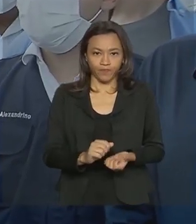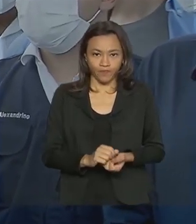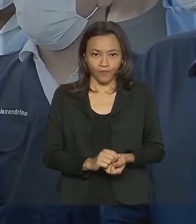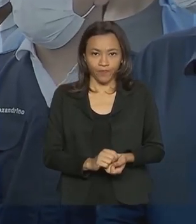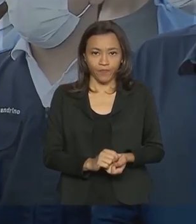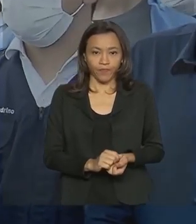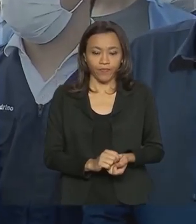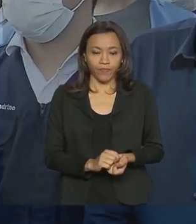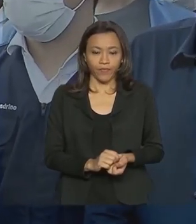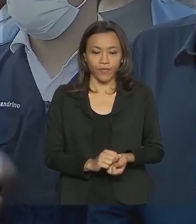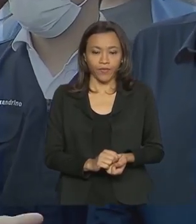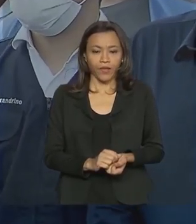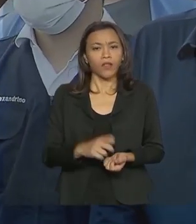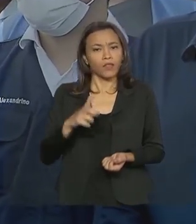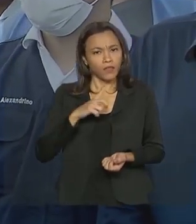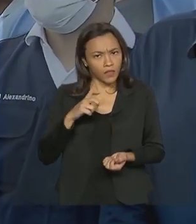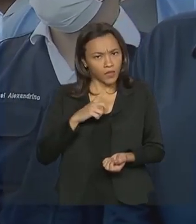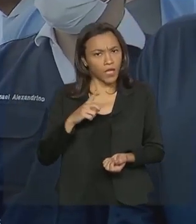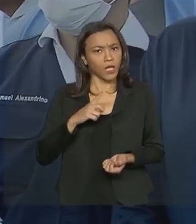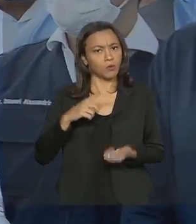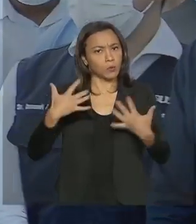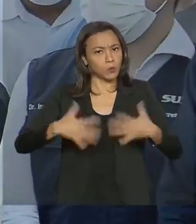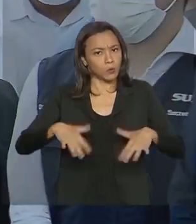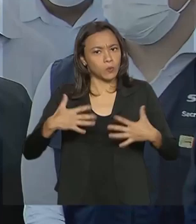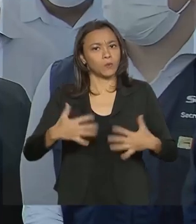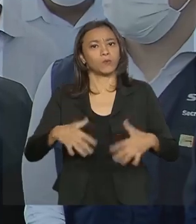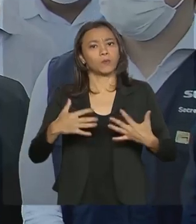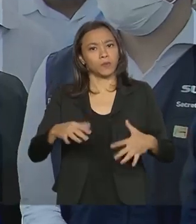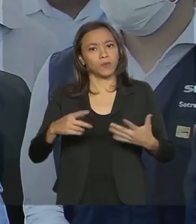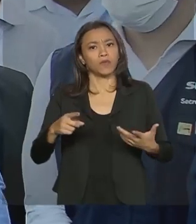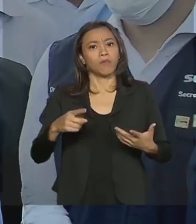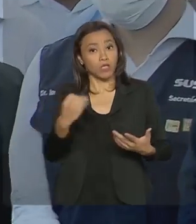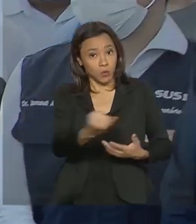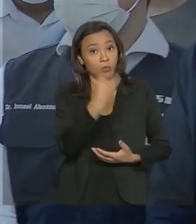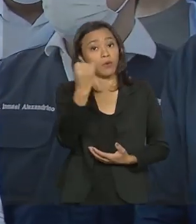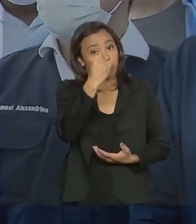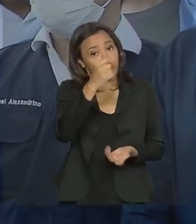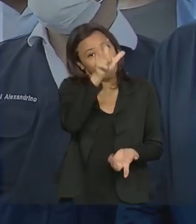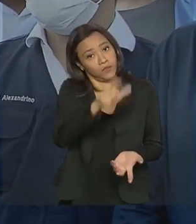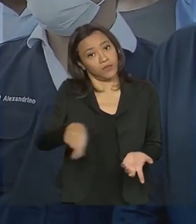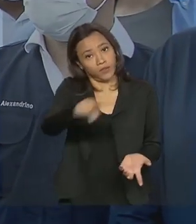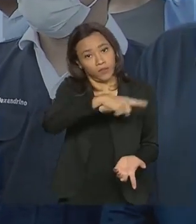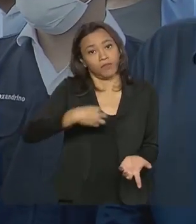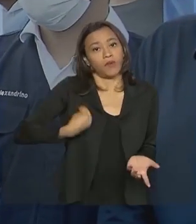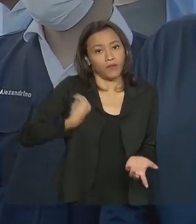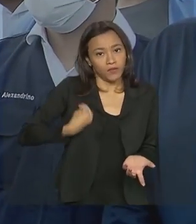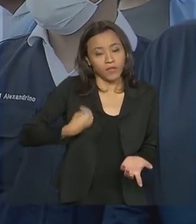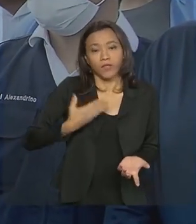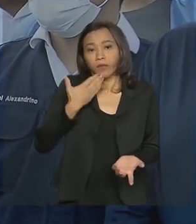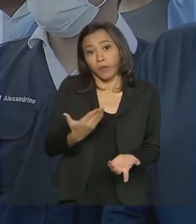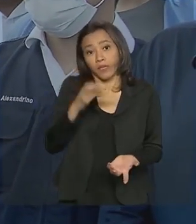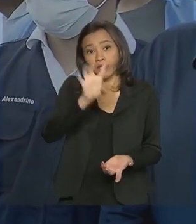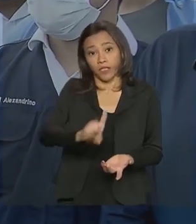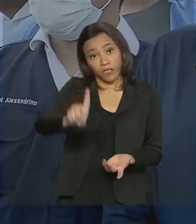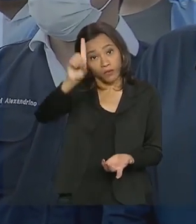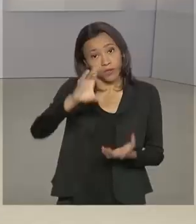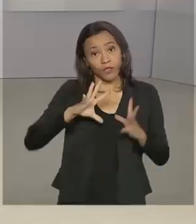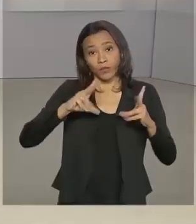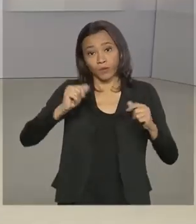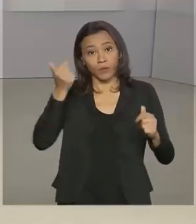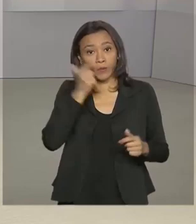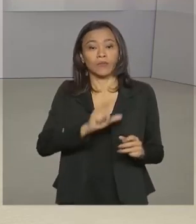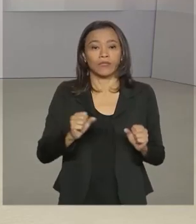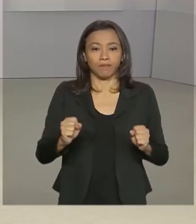Temos um preço bastante alto para pagar, mas troca de vida, tudo é possível. A gente pede a Deus que tudo desse ano.